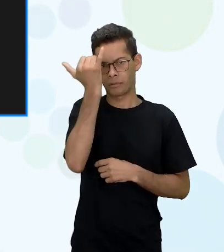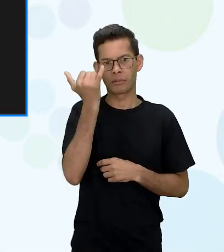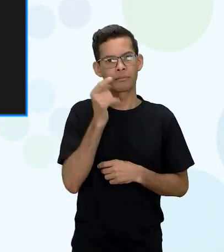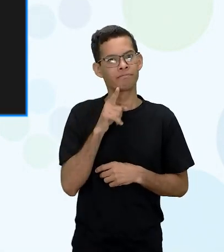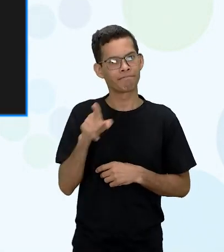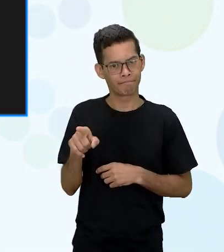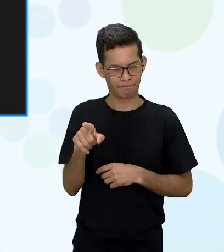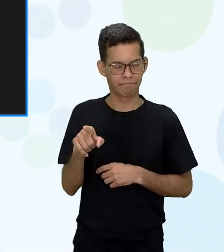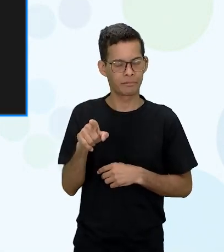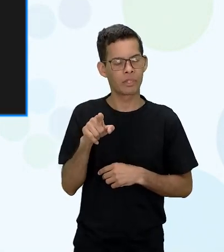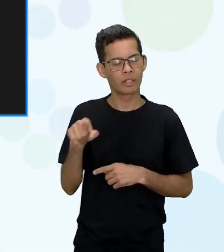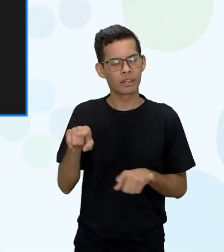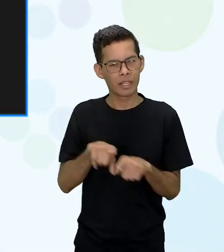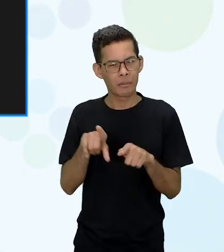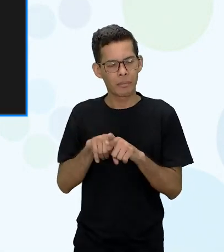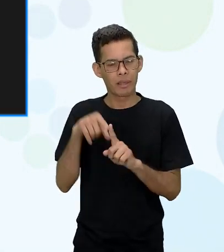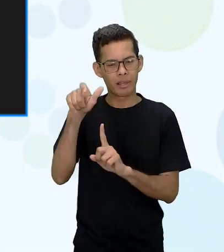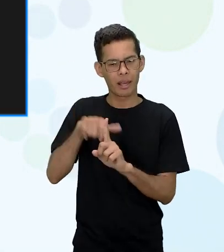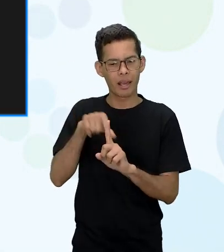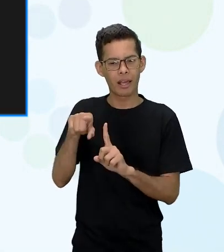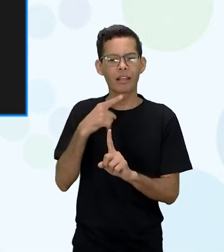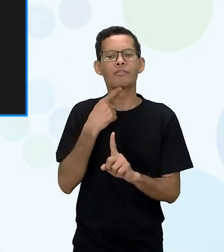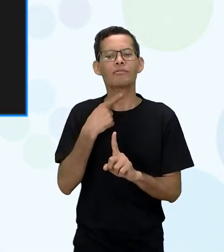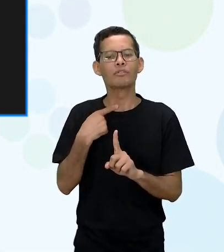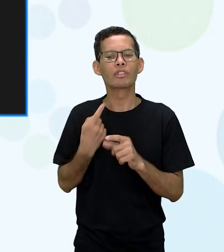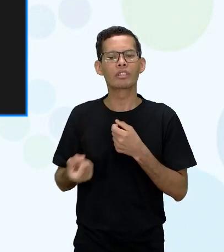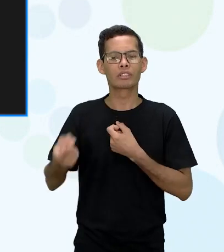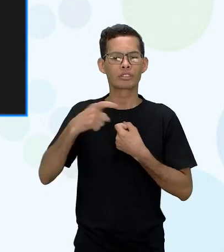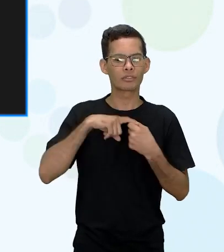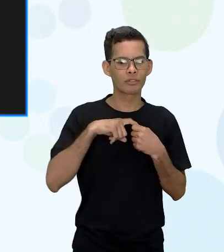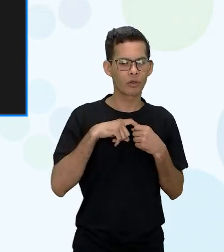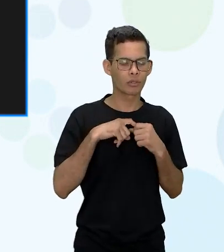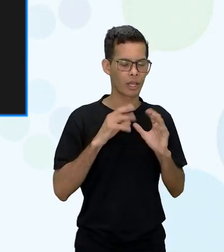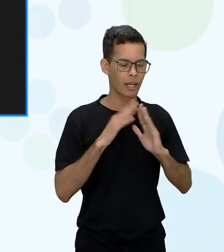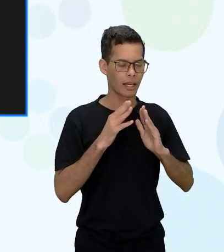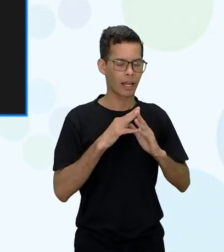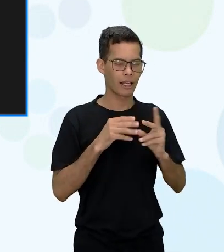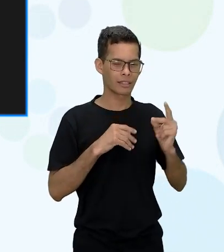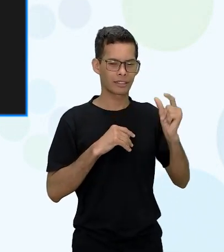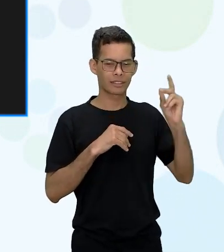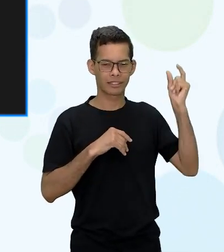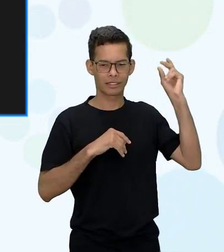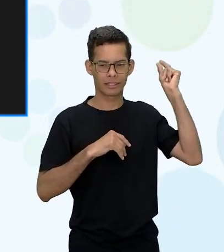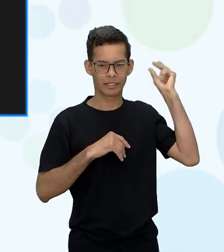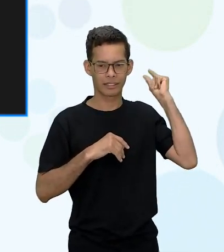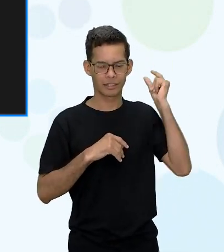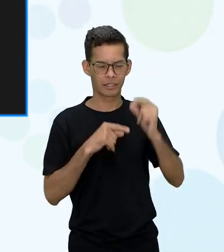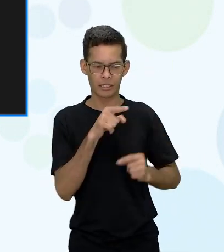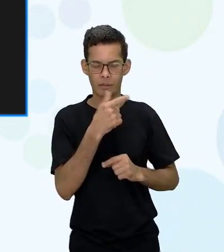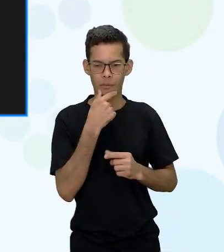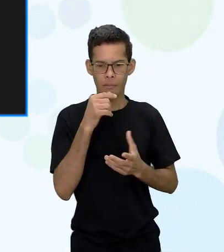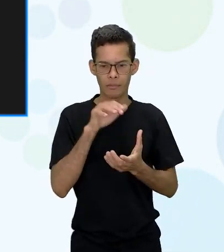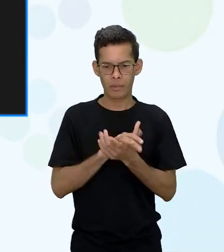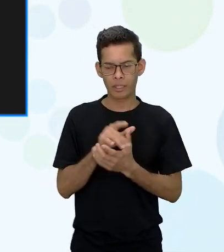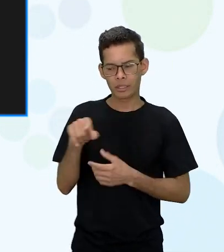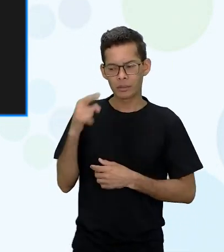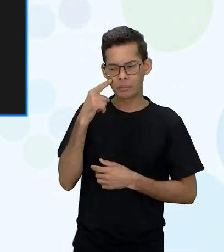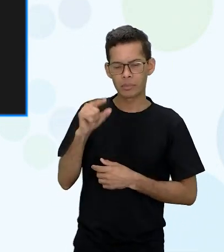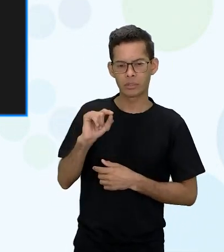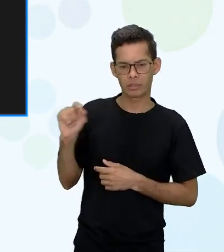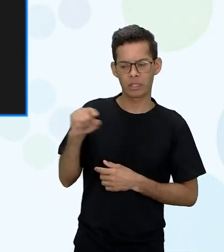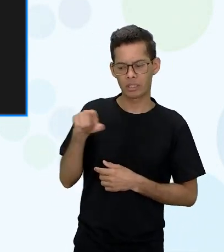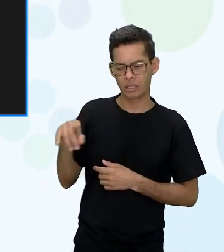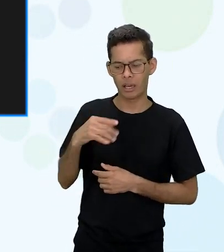vontade dela de voltar para o lar antigo ele acha que toda essa desgraça na vida deles